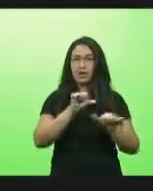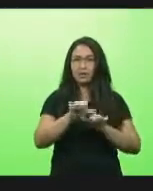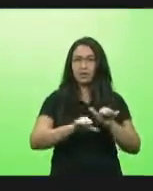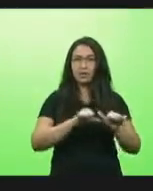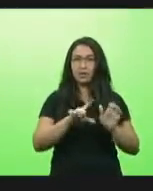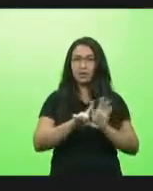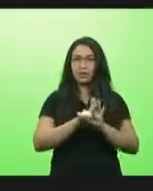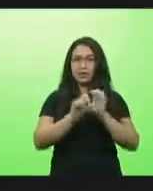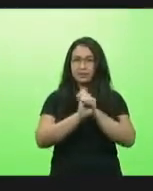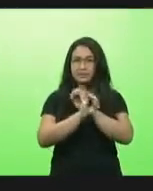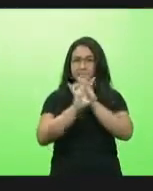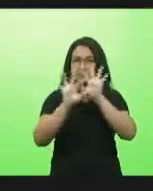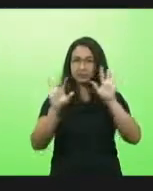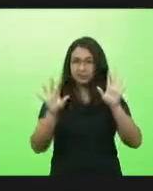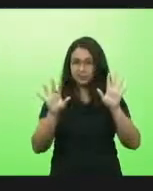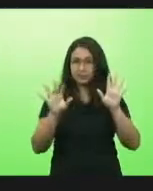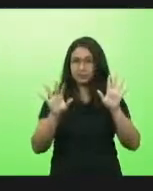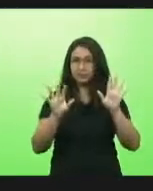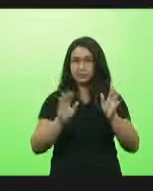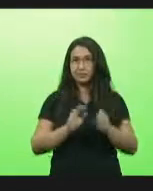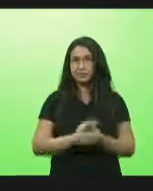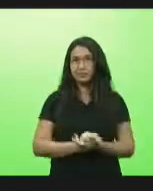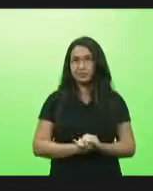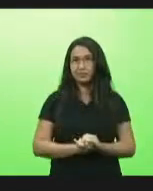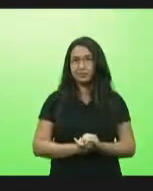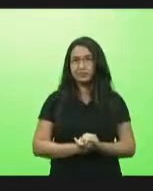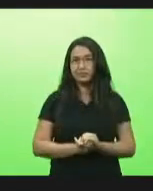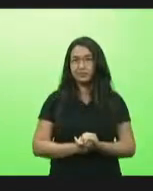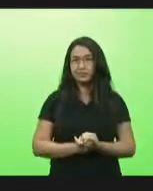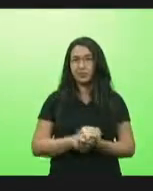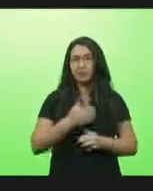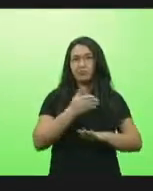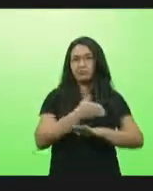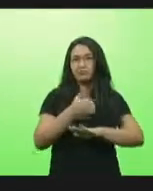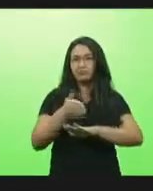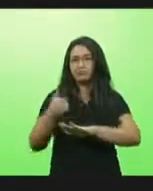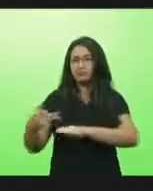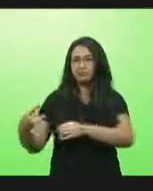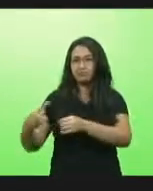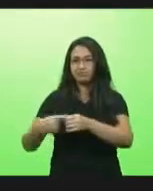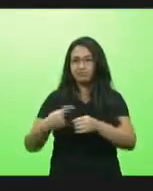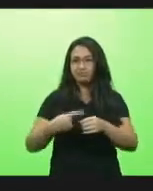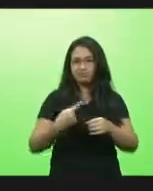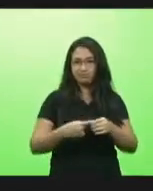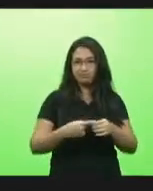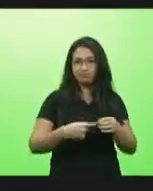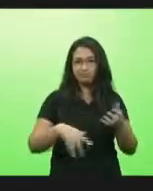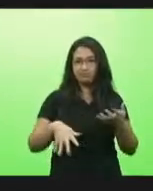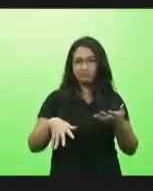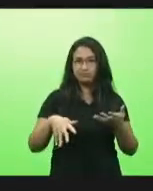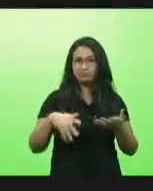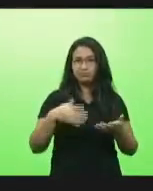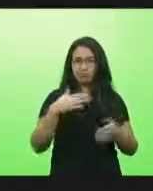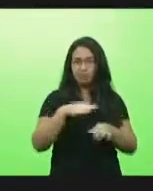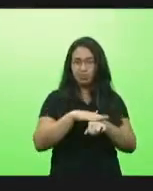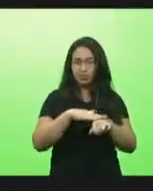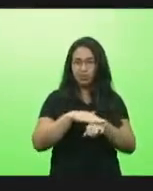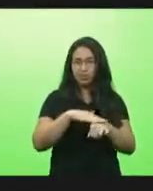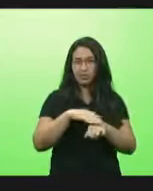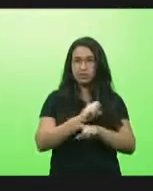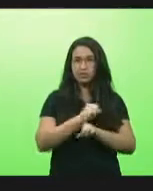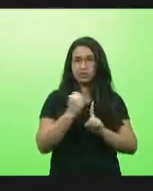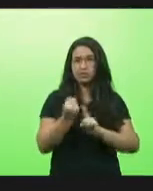transparência caminhando pelos municípios e se envolvendo com a sociedade catarinense nós vimos